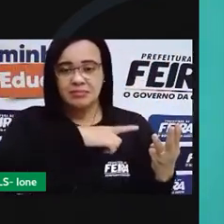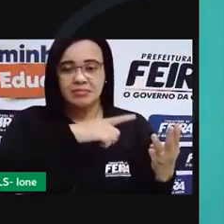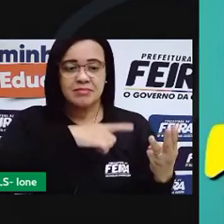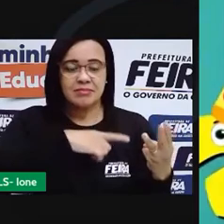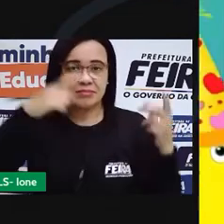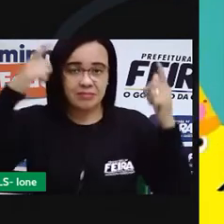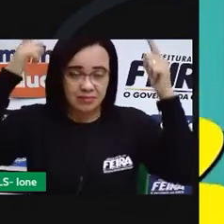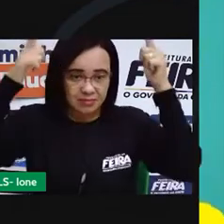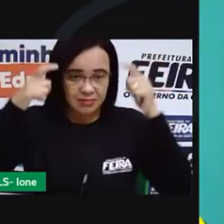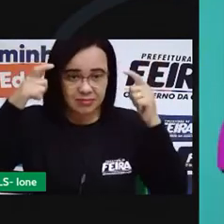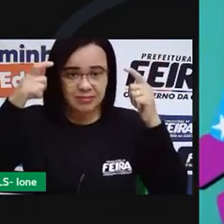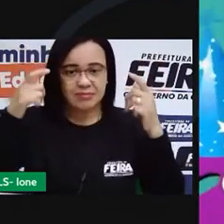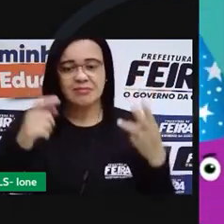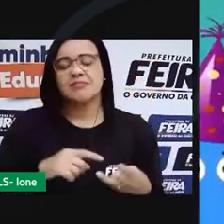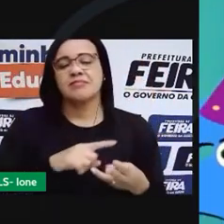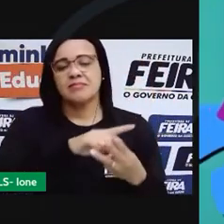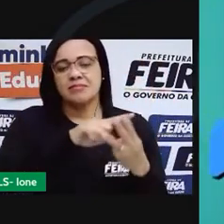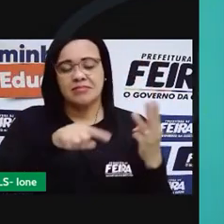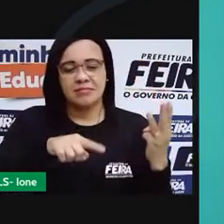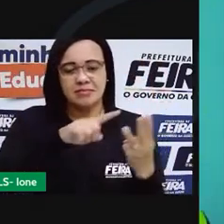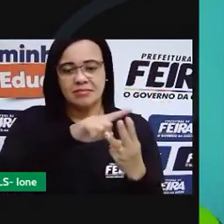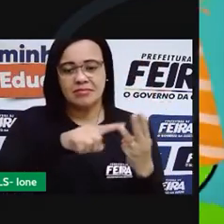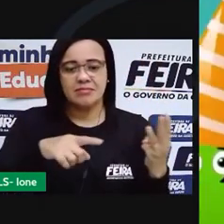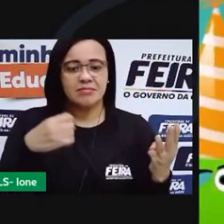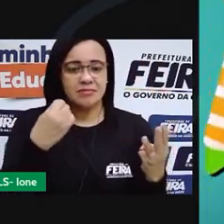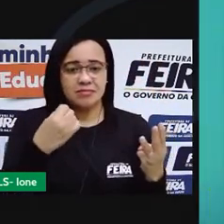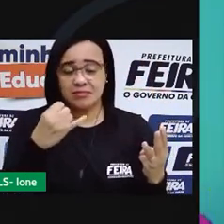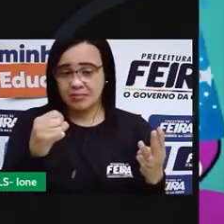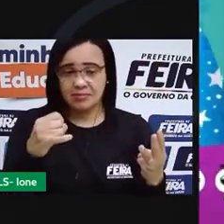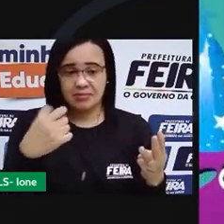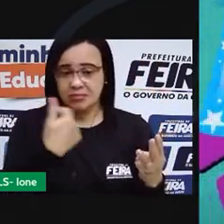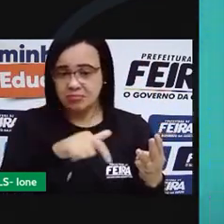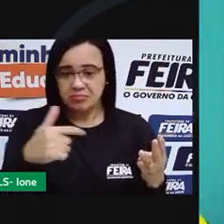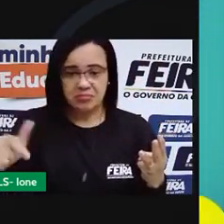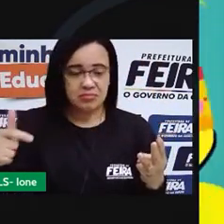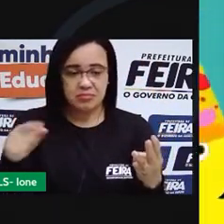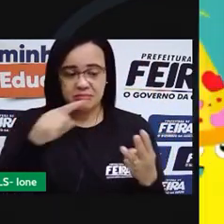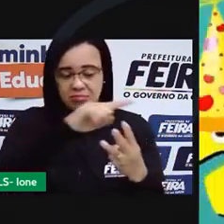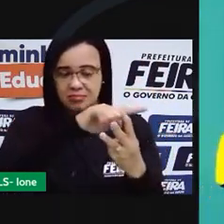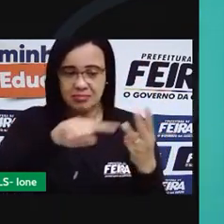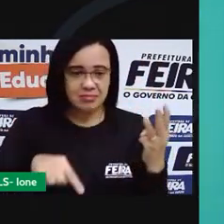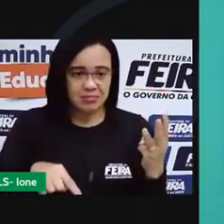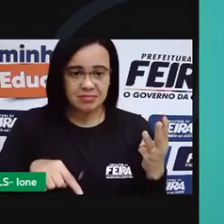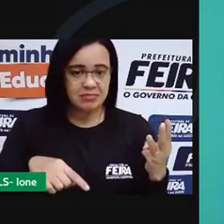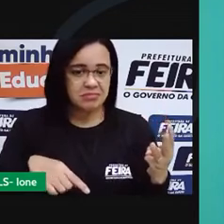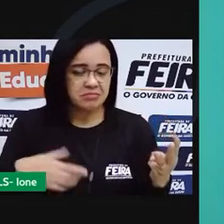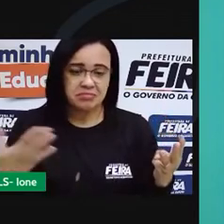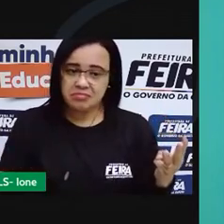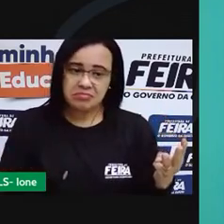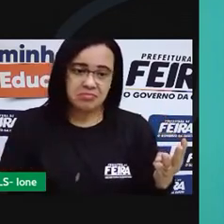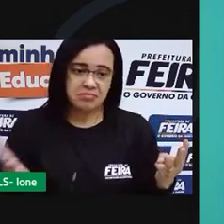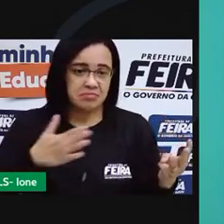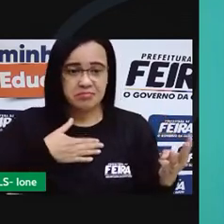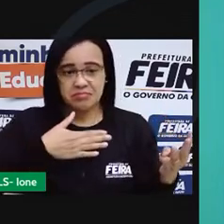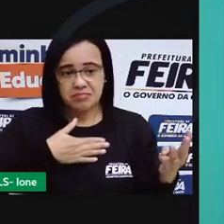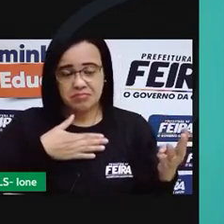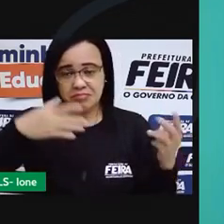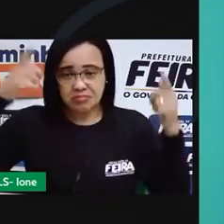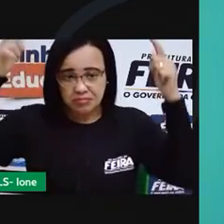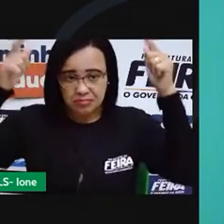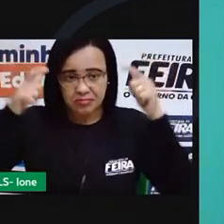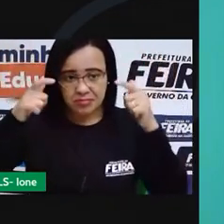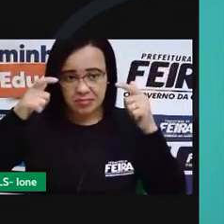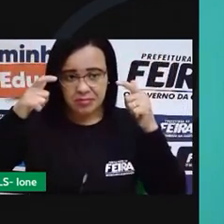se não tivesse três pontas não seria o meu